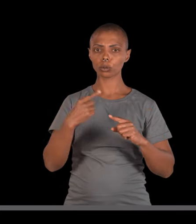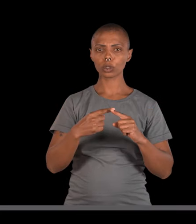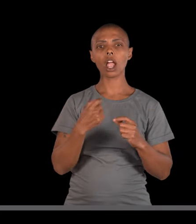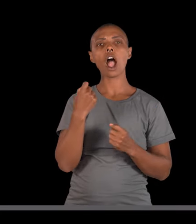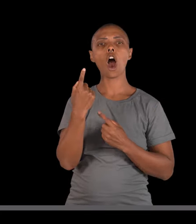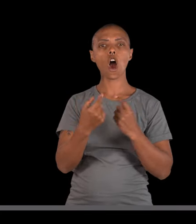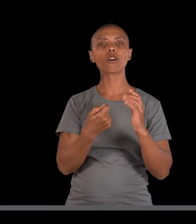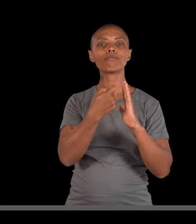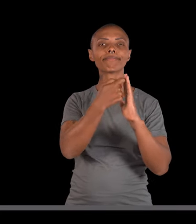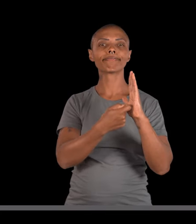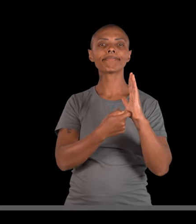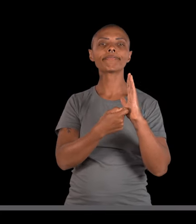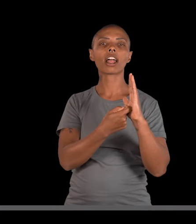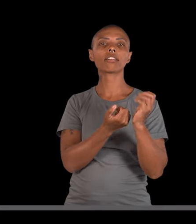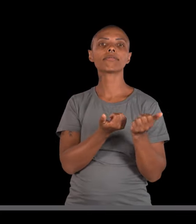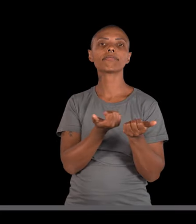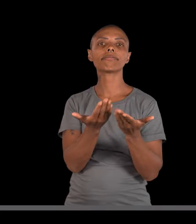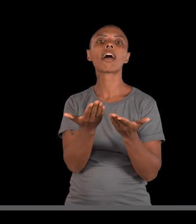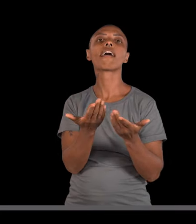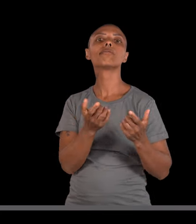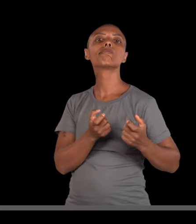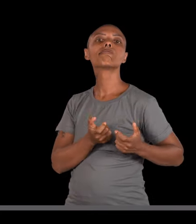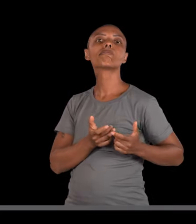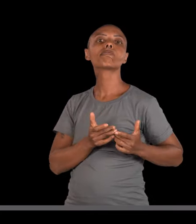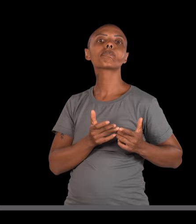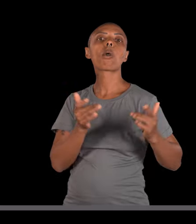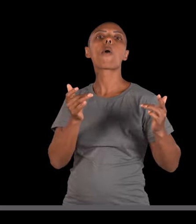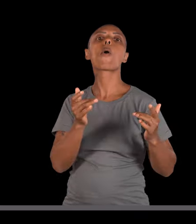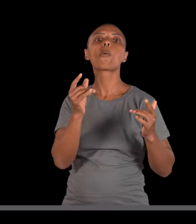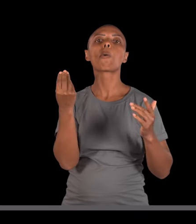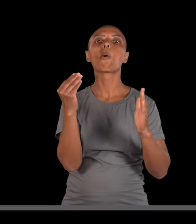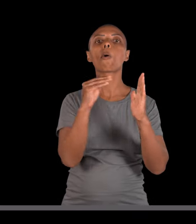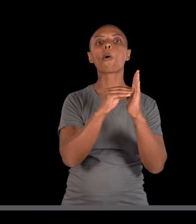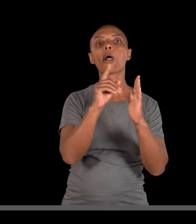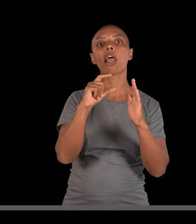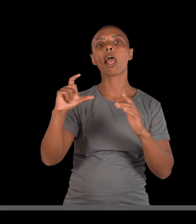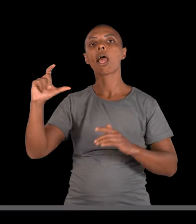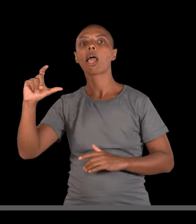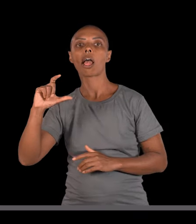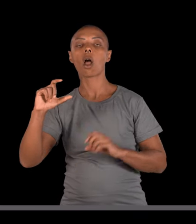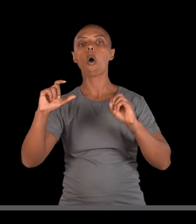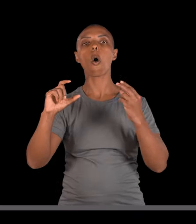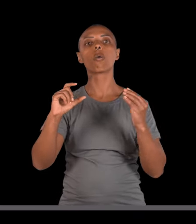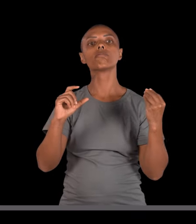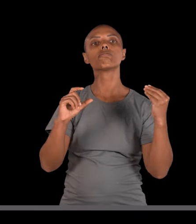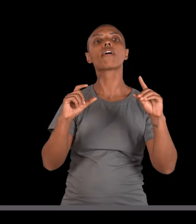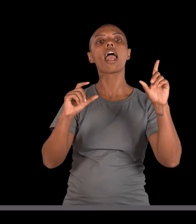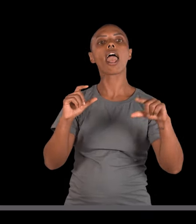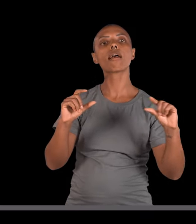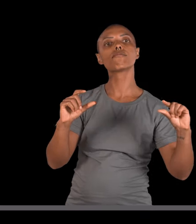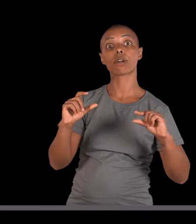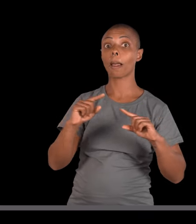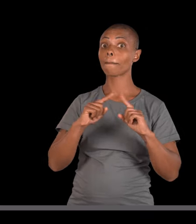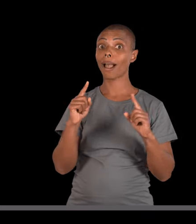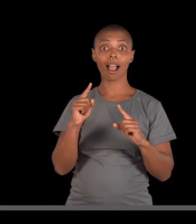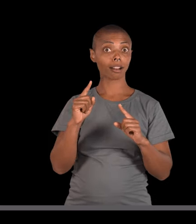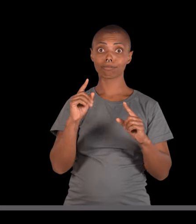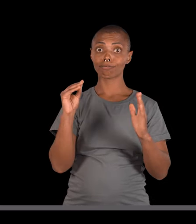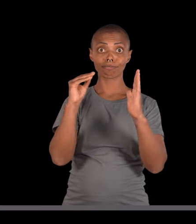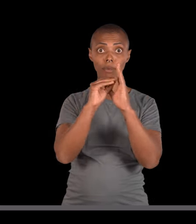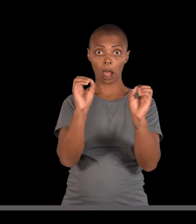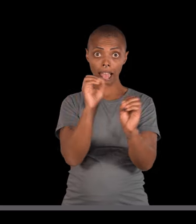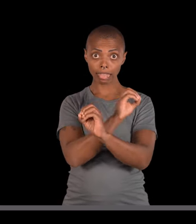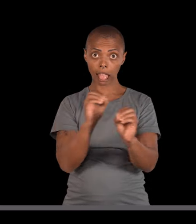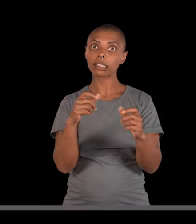às vezes o problema é gente boa e ele vai botar para ti o enunciado. Ele vai dizer se é dominante ou recessivo. Mas quando ele não